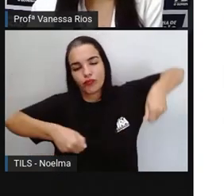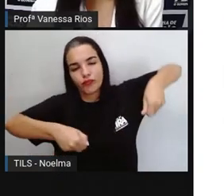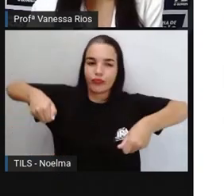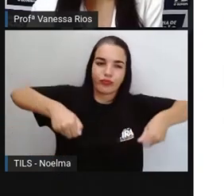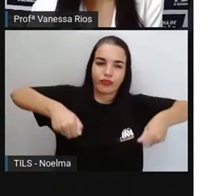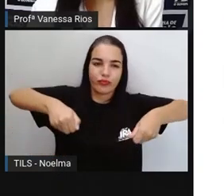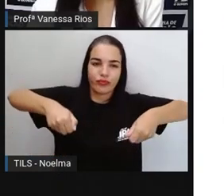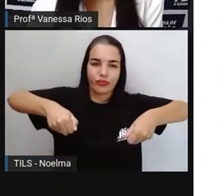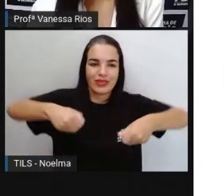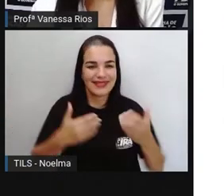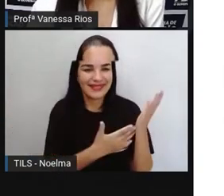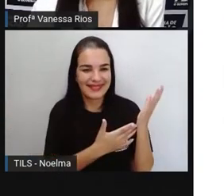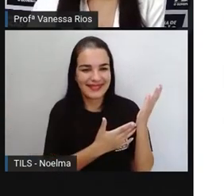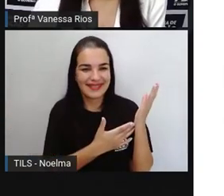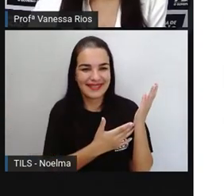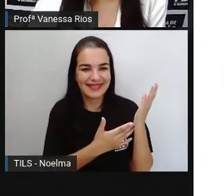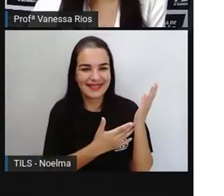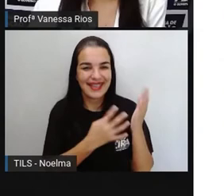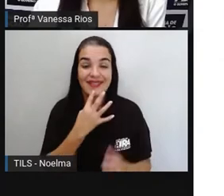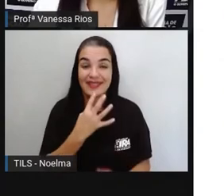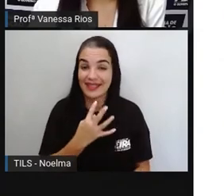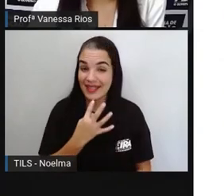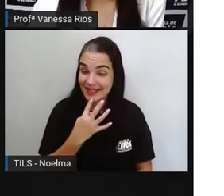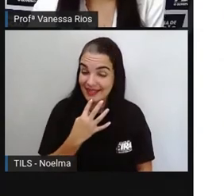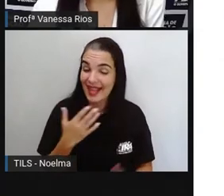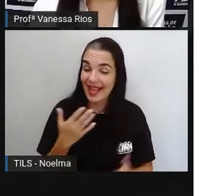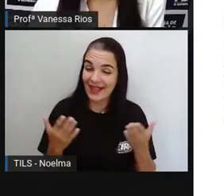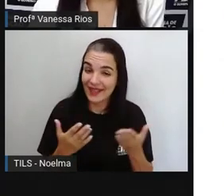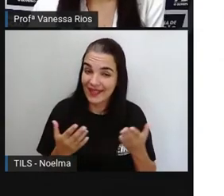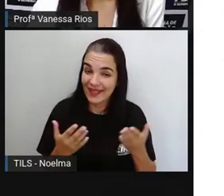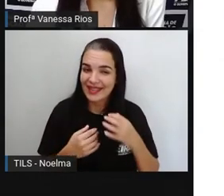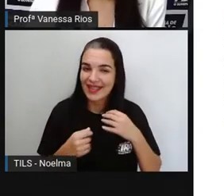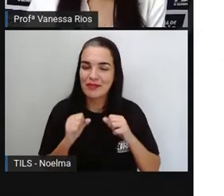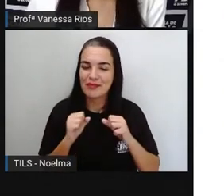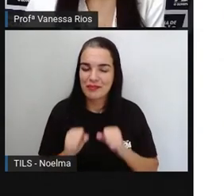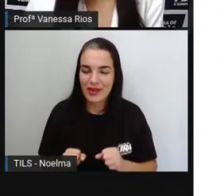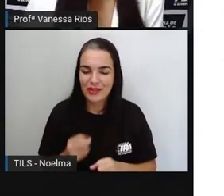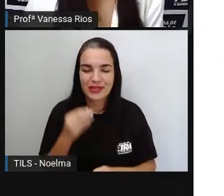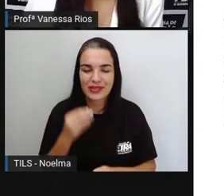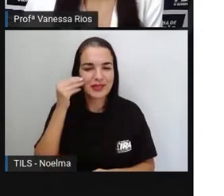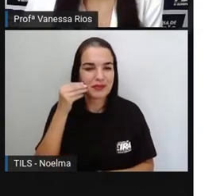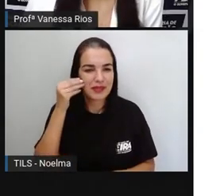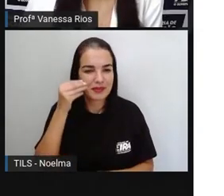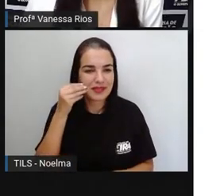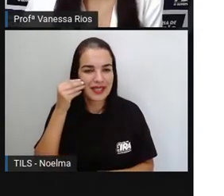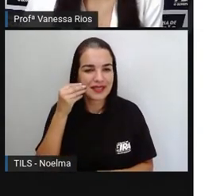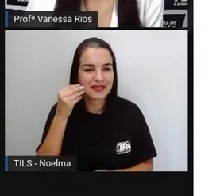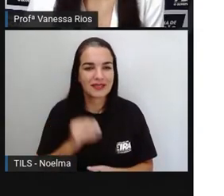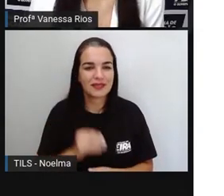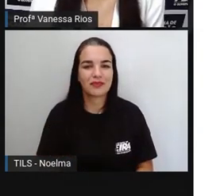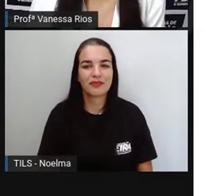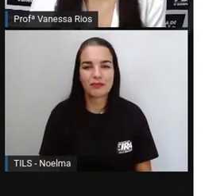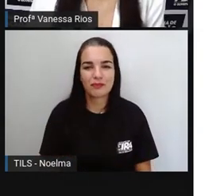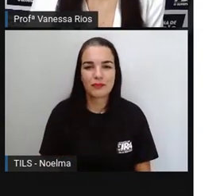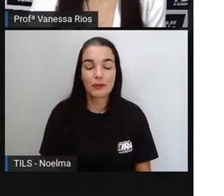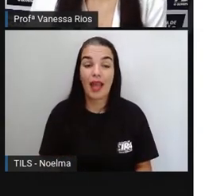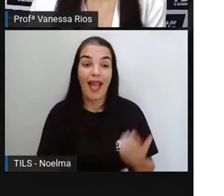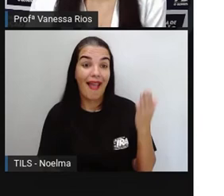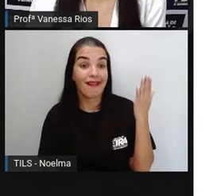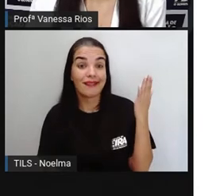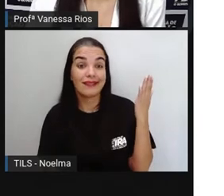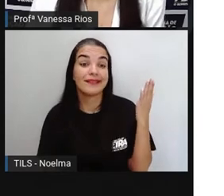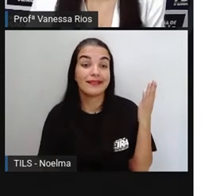brincou dessa brincadeira? Se não conhece, está conhecendo e pode experimentar. Essa outra